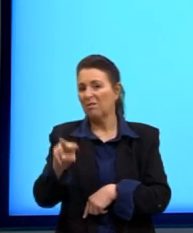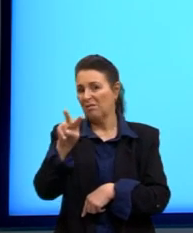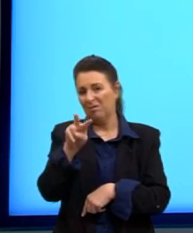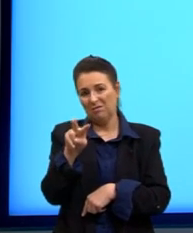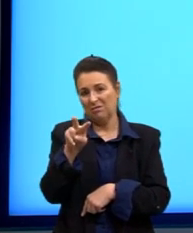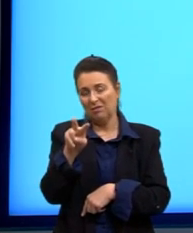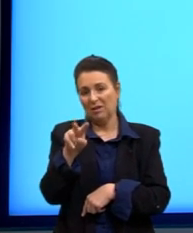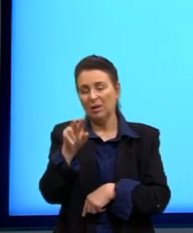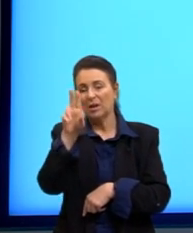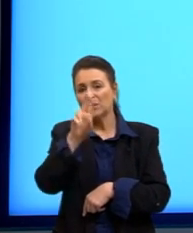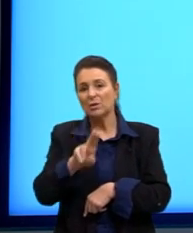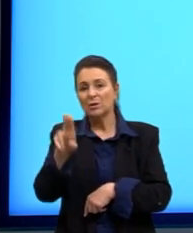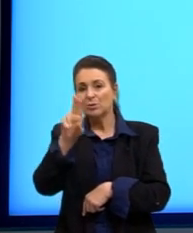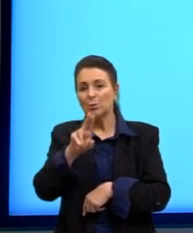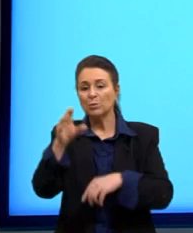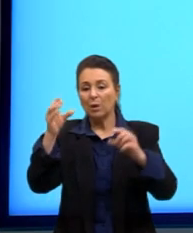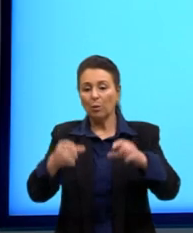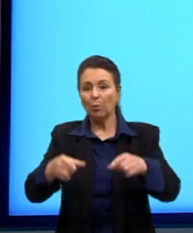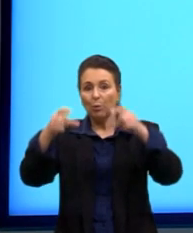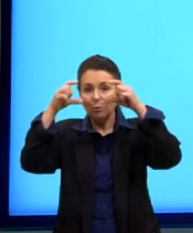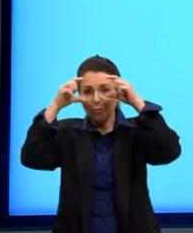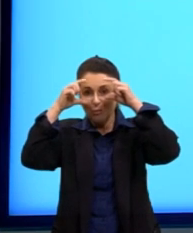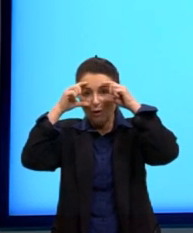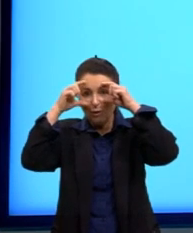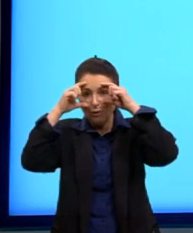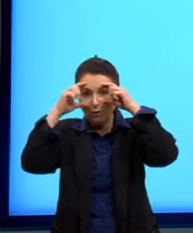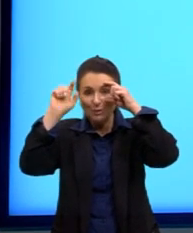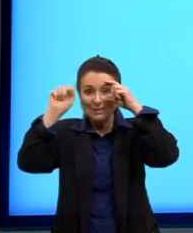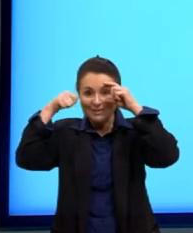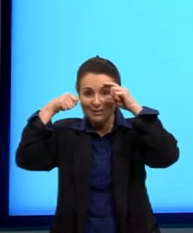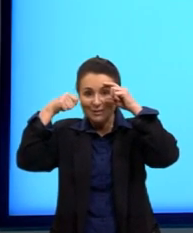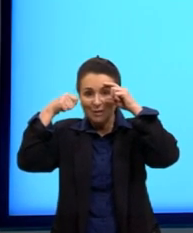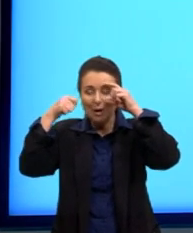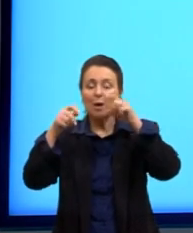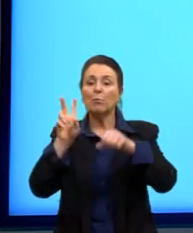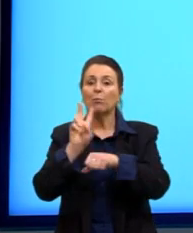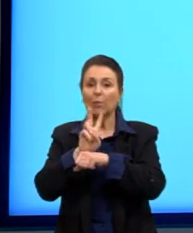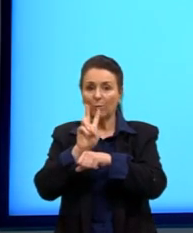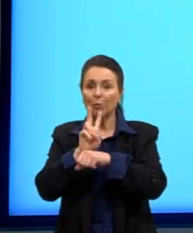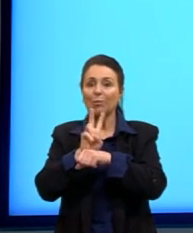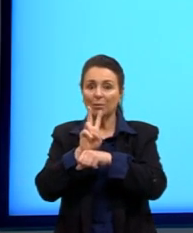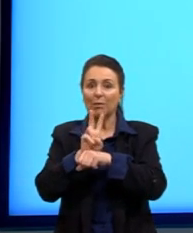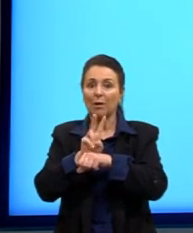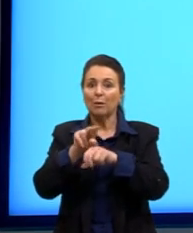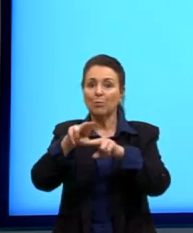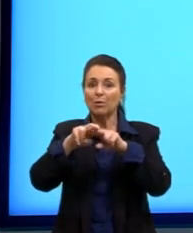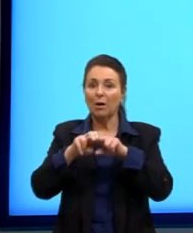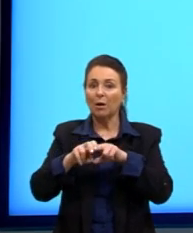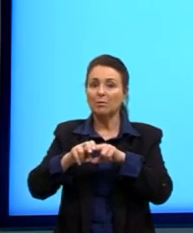até os nossos óculos de sol, são muitas vezes para proteger esses tipos de raios.